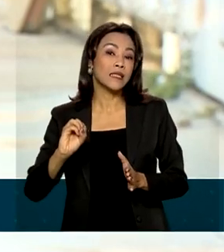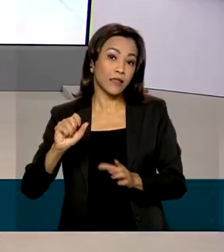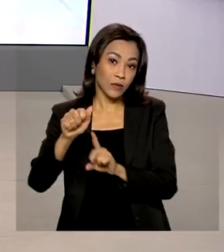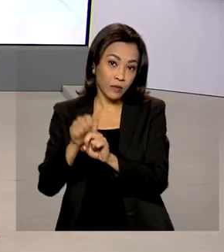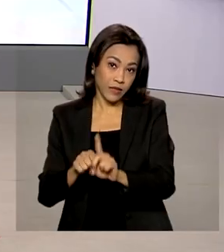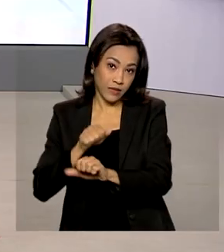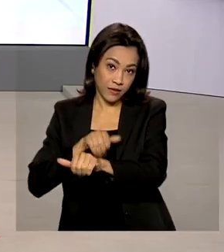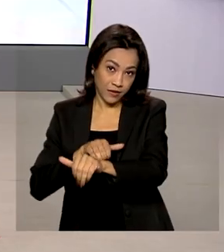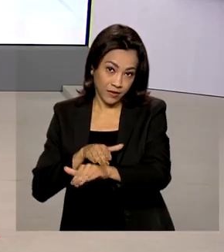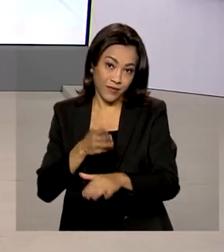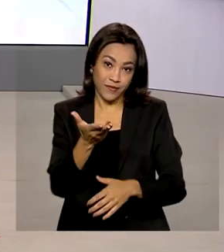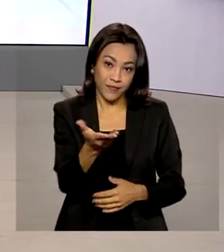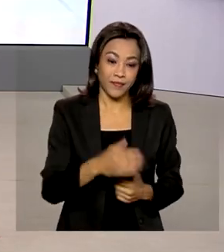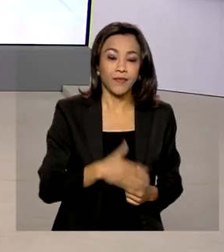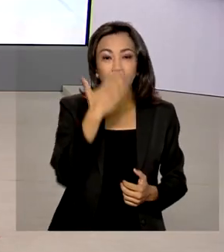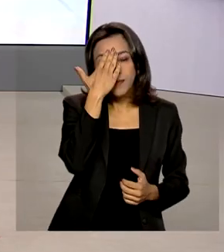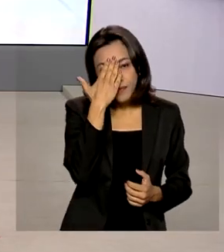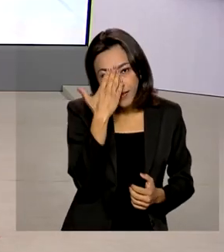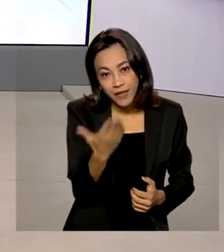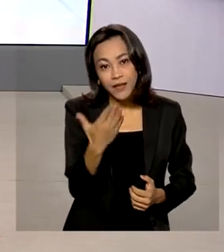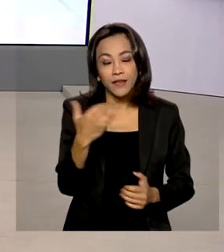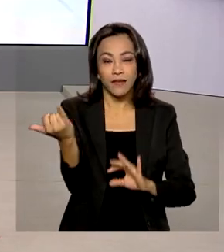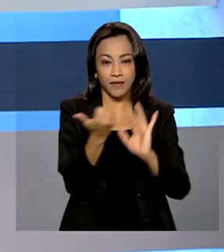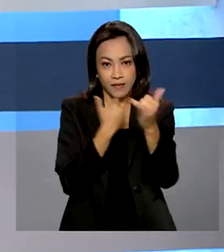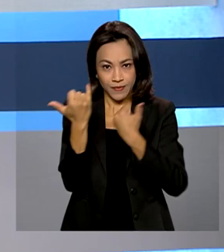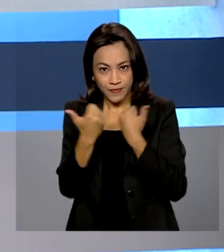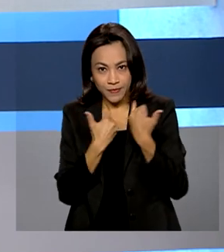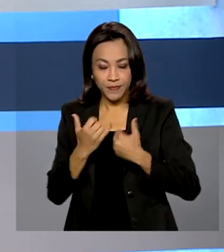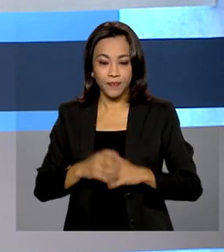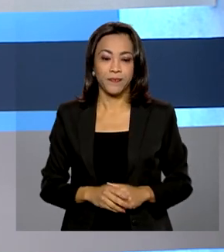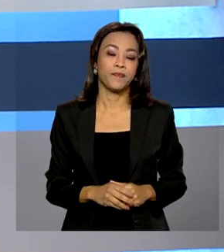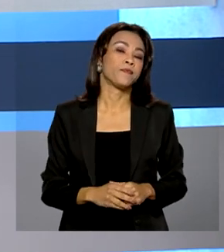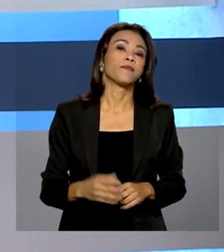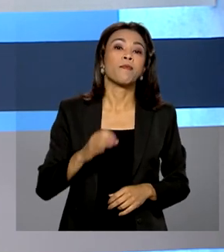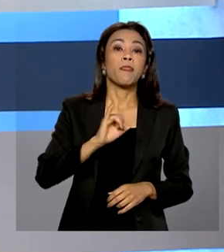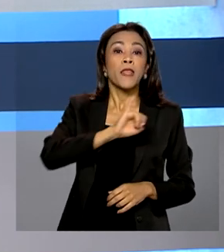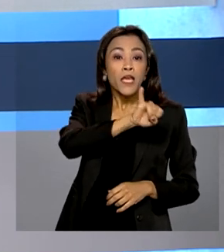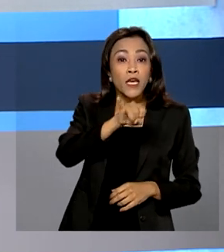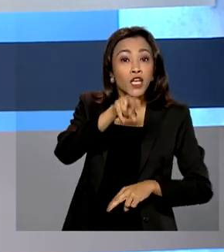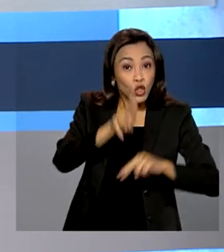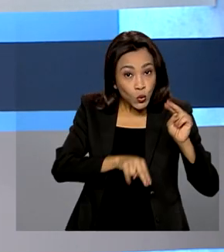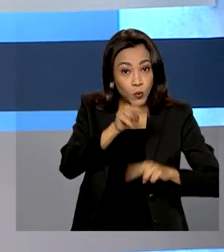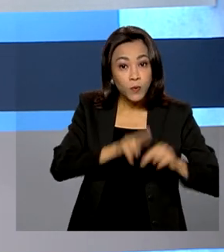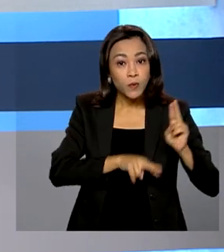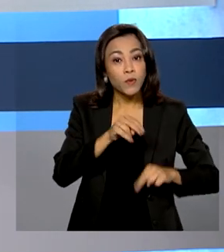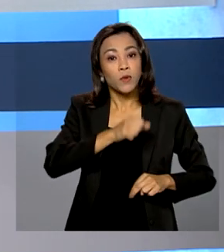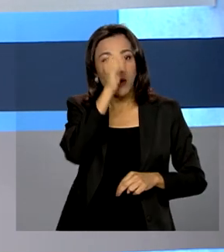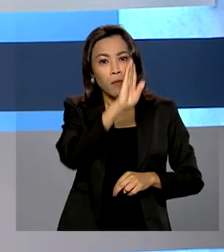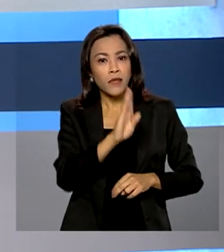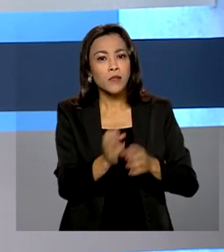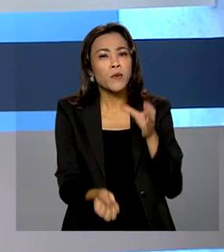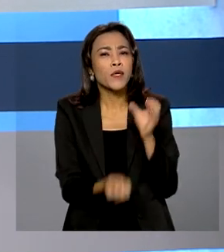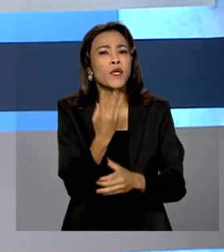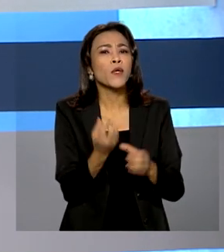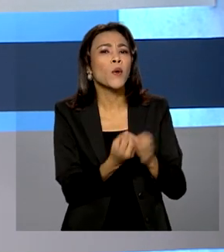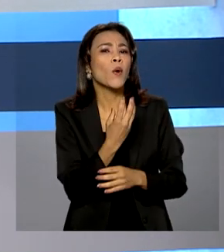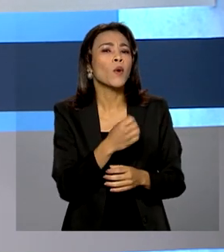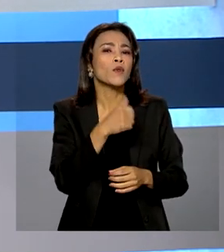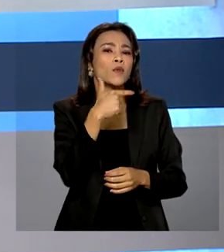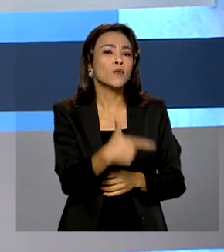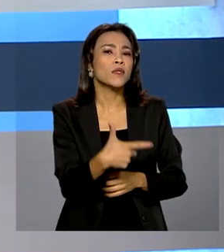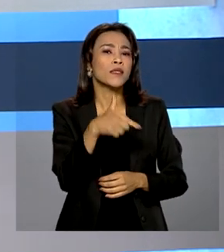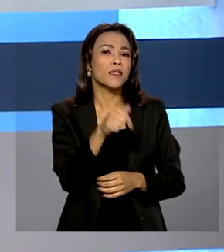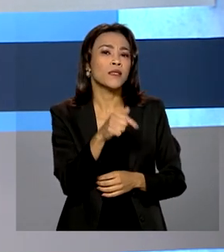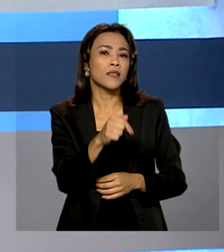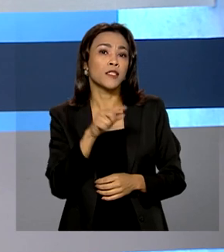você. Tá certo, Glauco. Obrigada pelas suas informações. E em junho, o Brasil criou mais de 277 mil